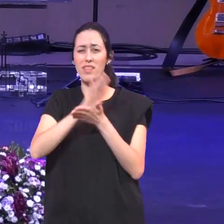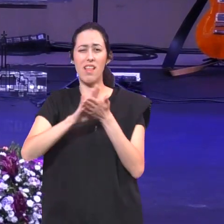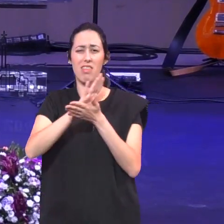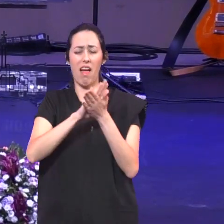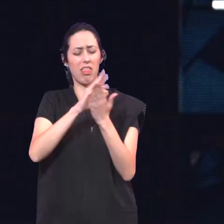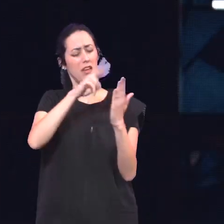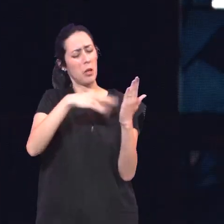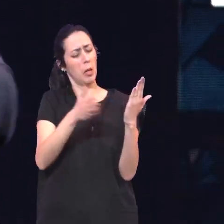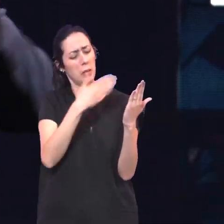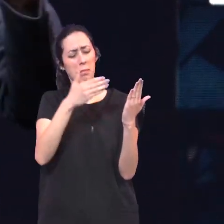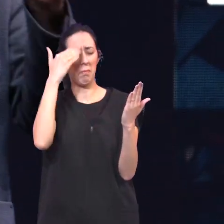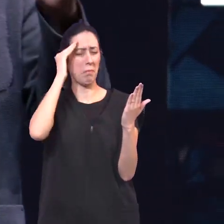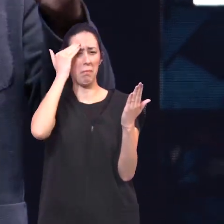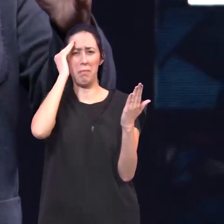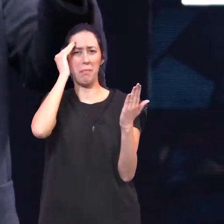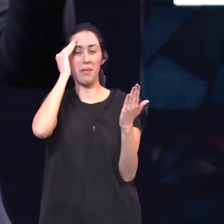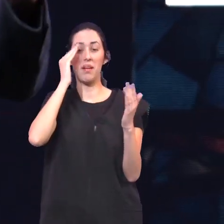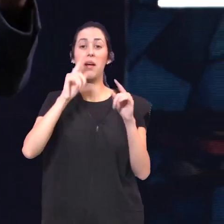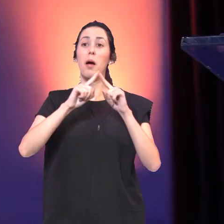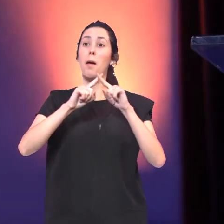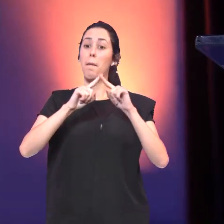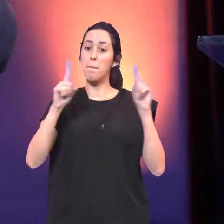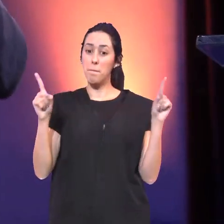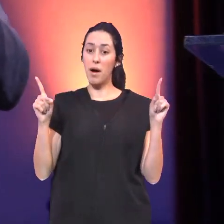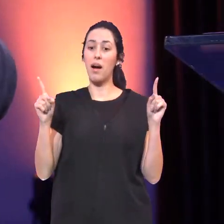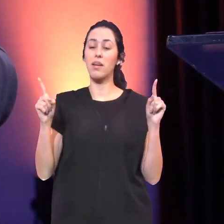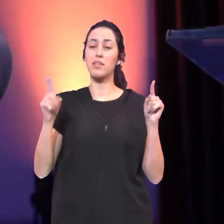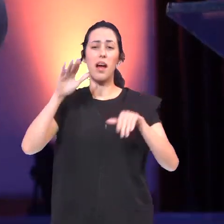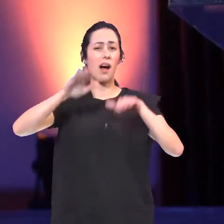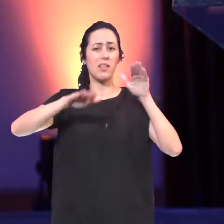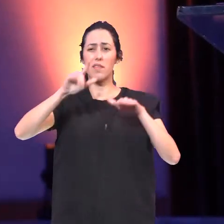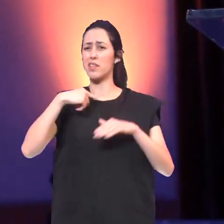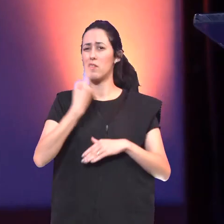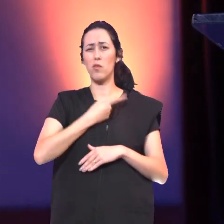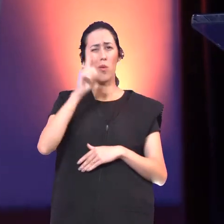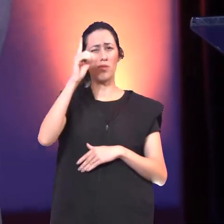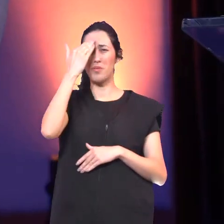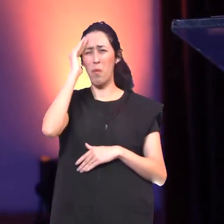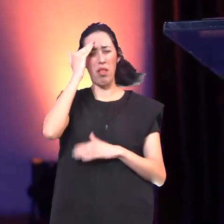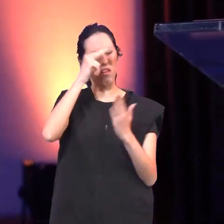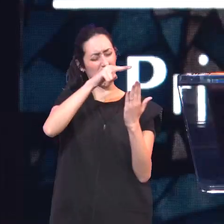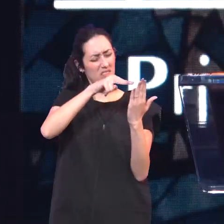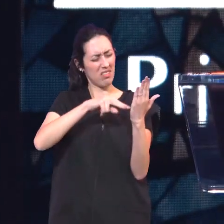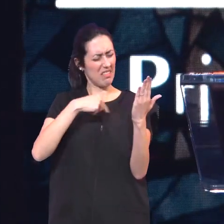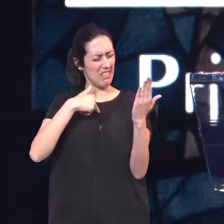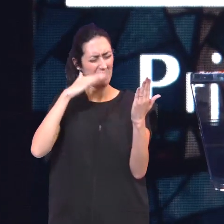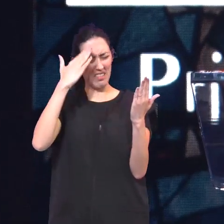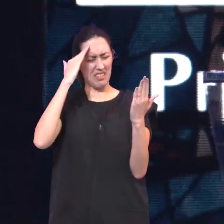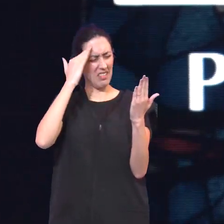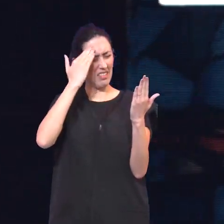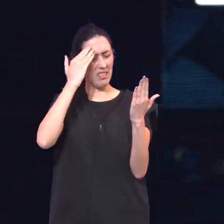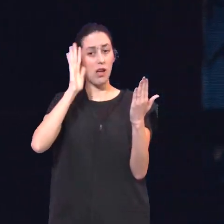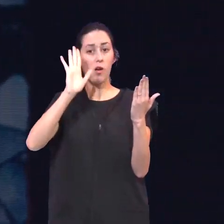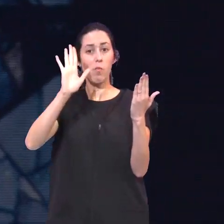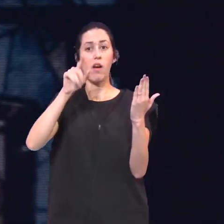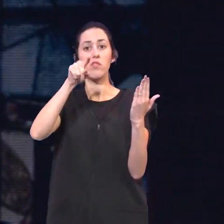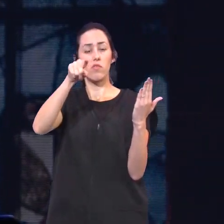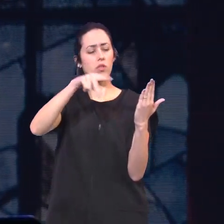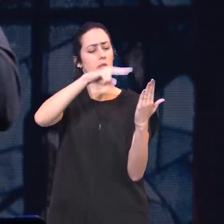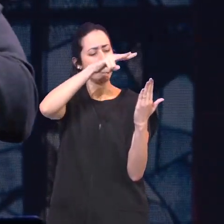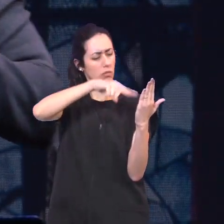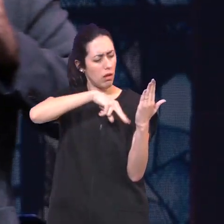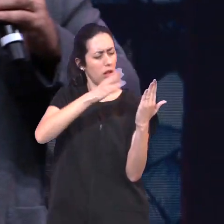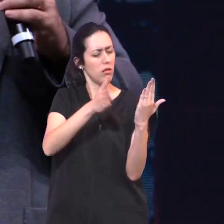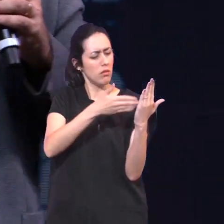Mas eu sei Que a palavra De Deus Irmãos Ainda mesmo Quando a gente Não entende Ela direito Mas você Vai lendo A palavra De Deus